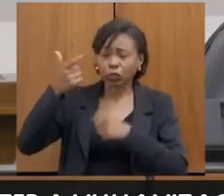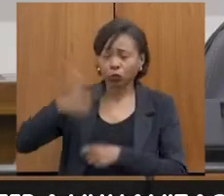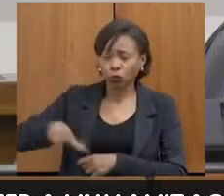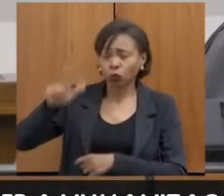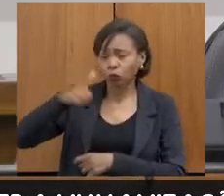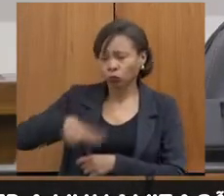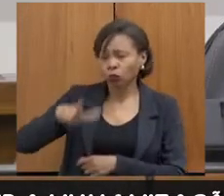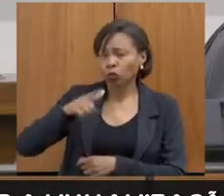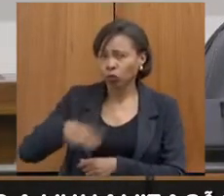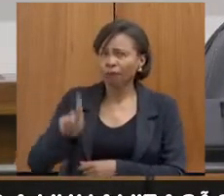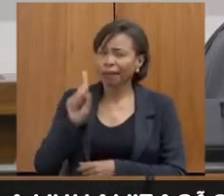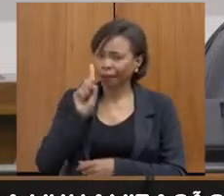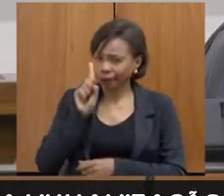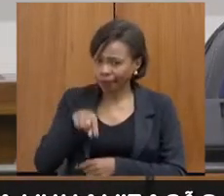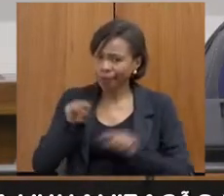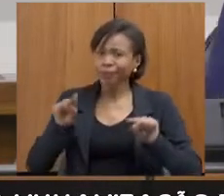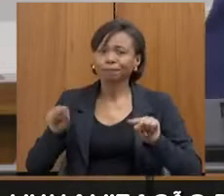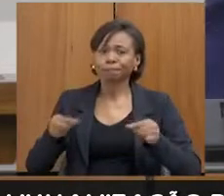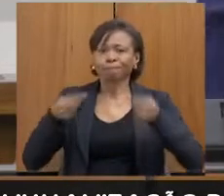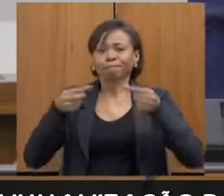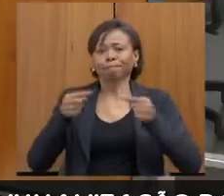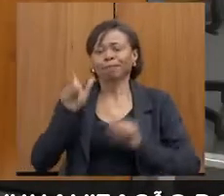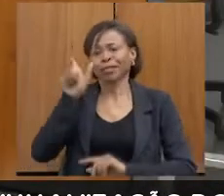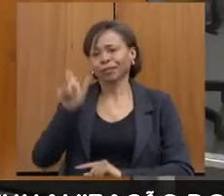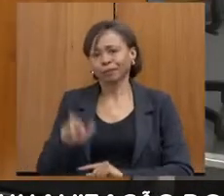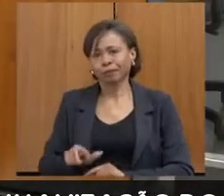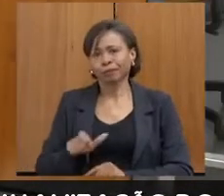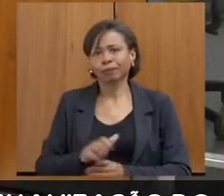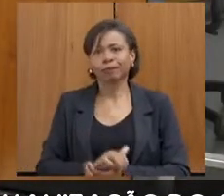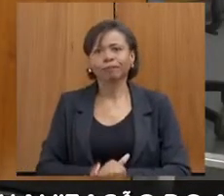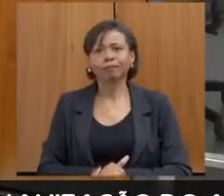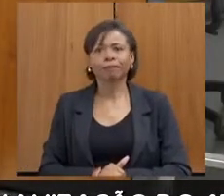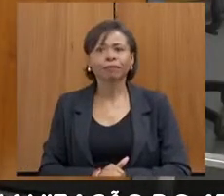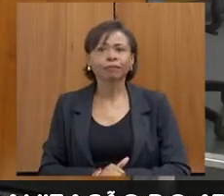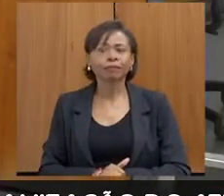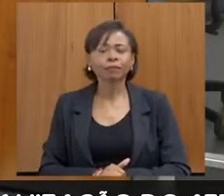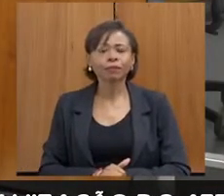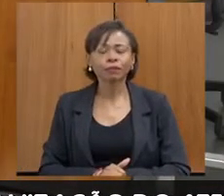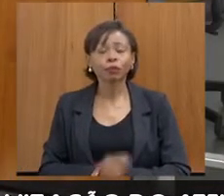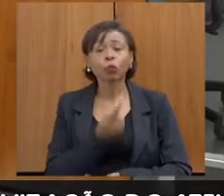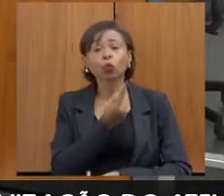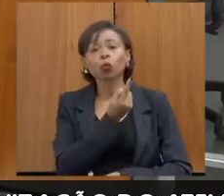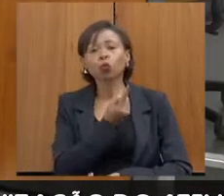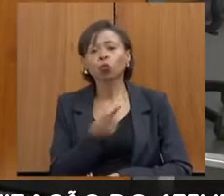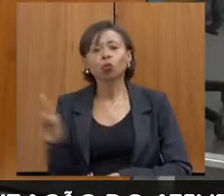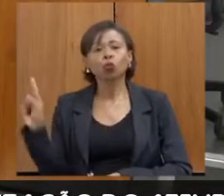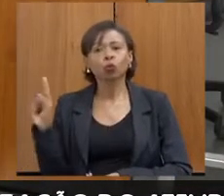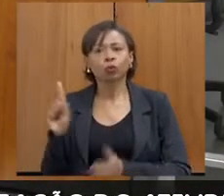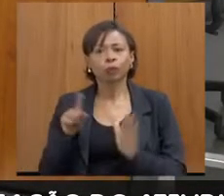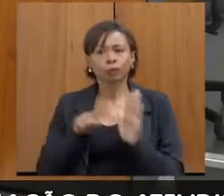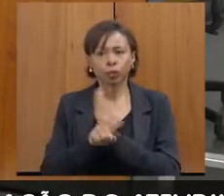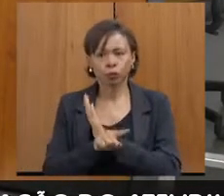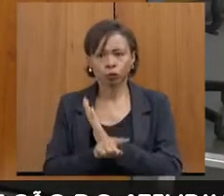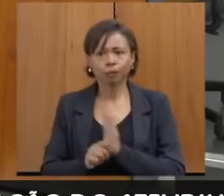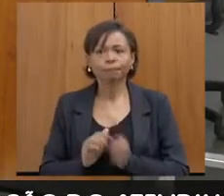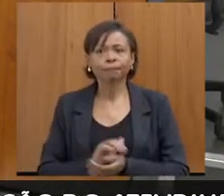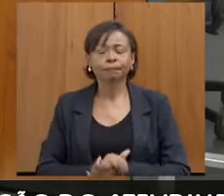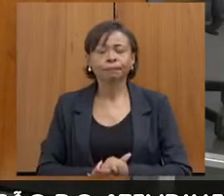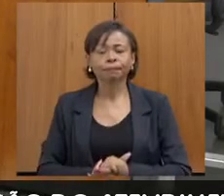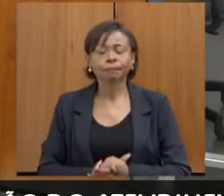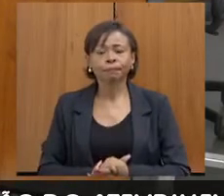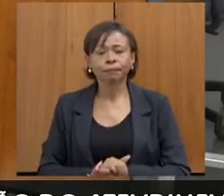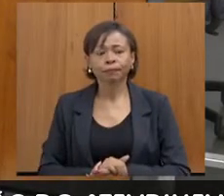essa vítima de violência. Muito bem. Última pergunta. Quais